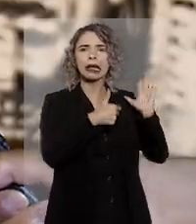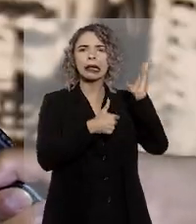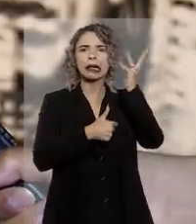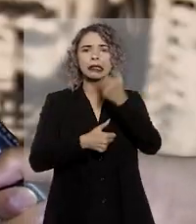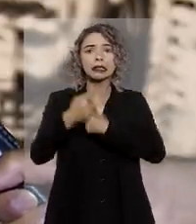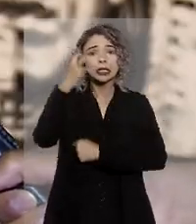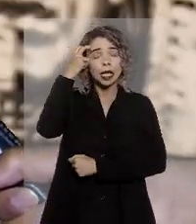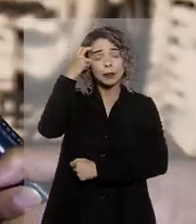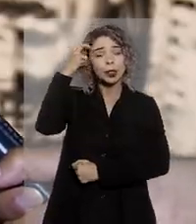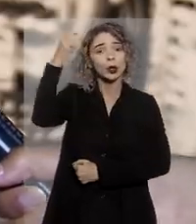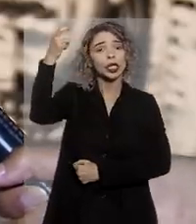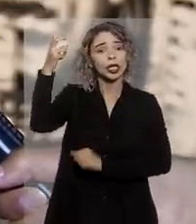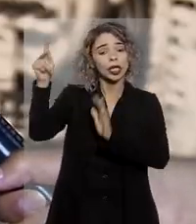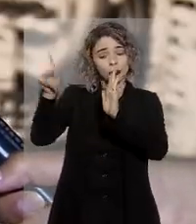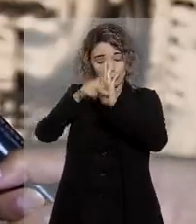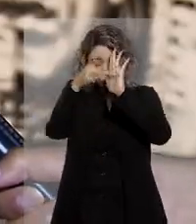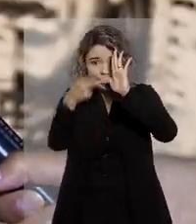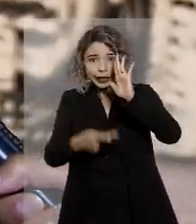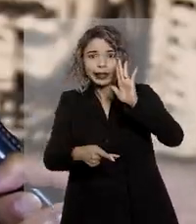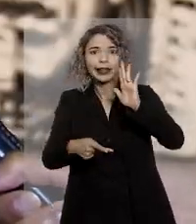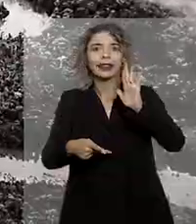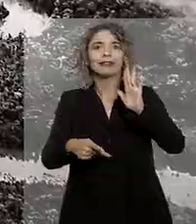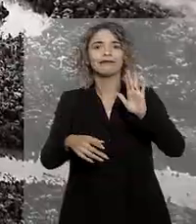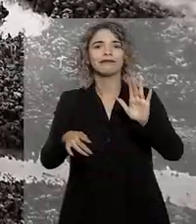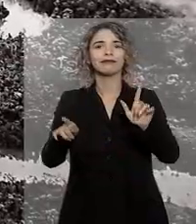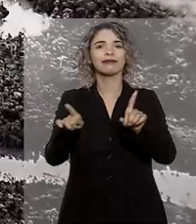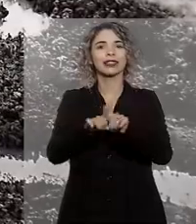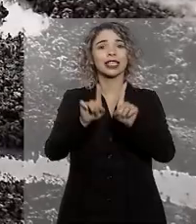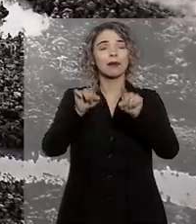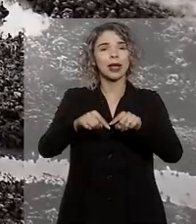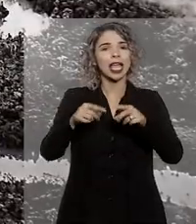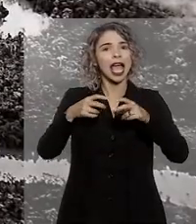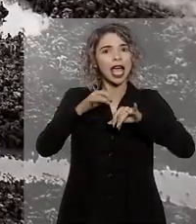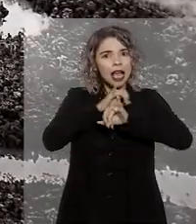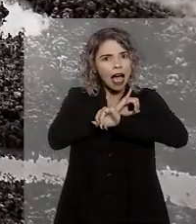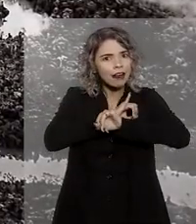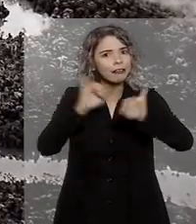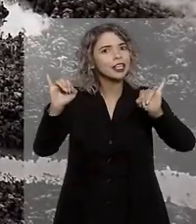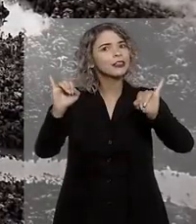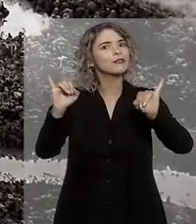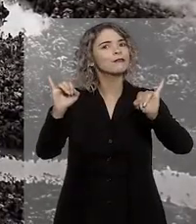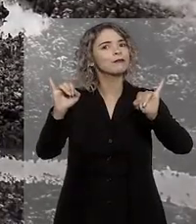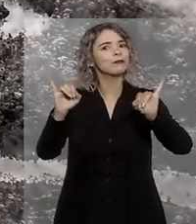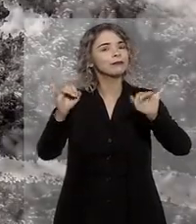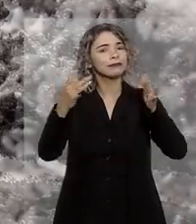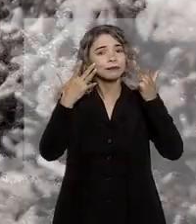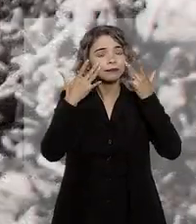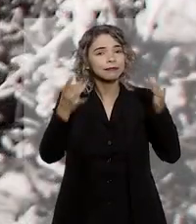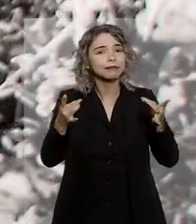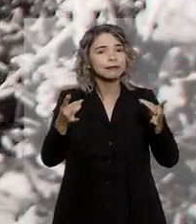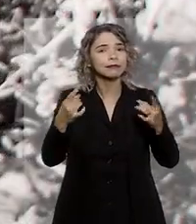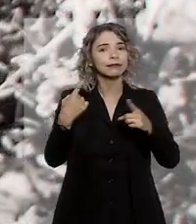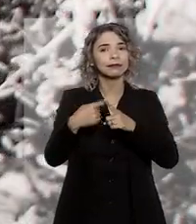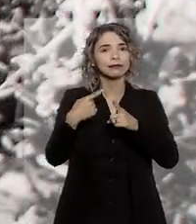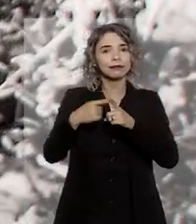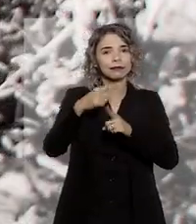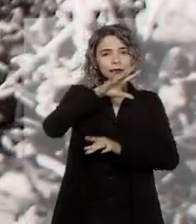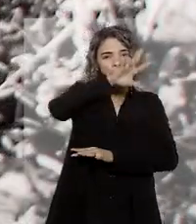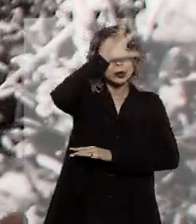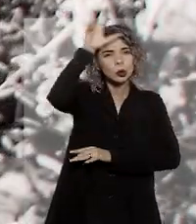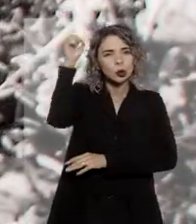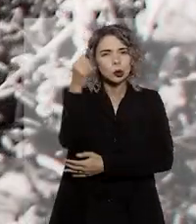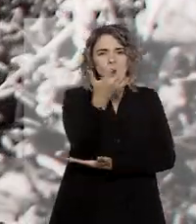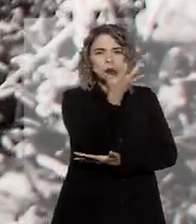beleza e a nossa sabedoria para esse lugar. Também é um grito de alerta. A gente quis fazer a Amazônia